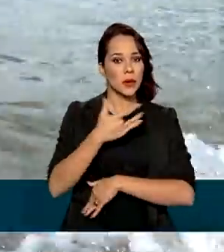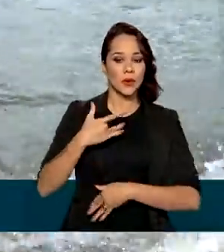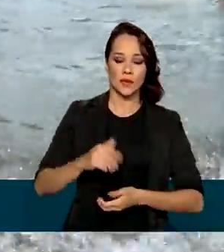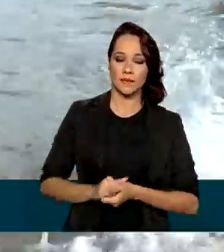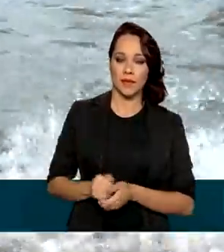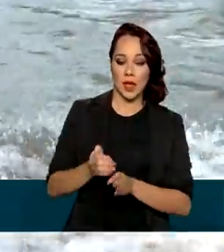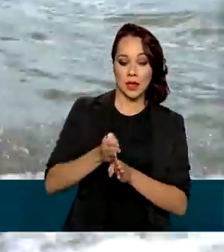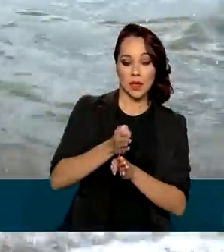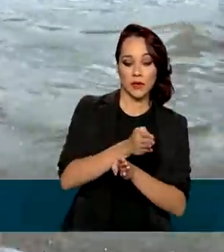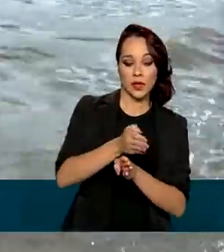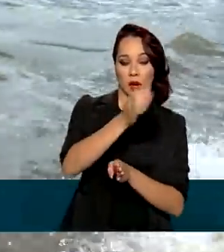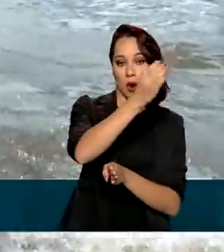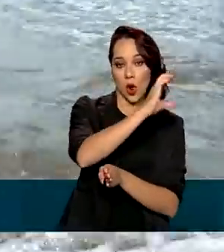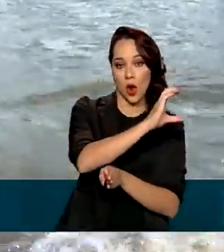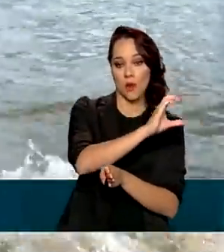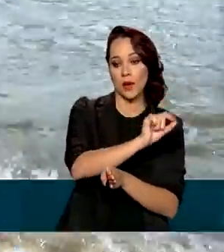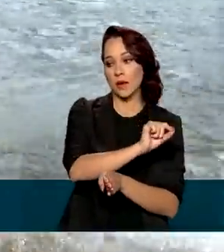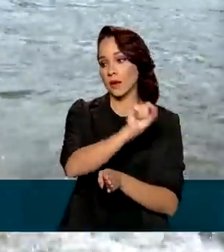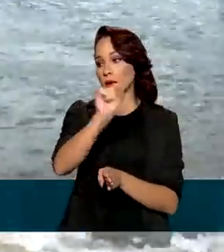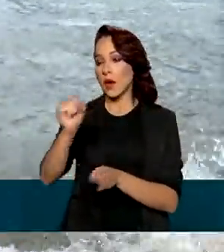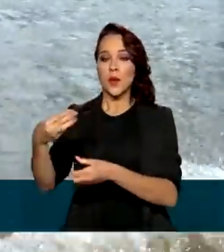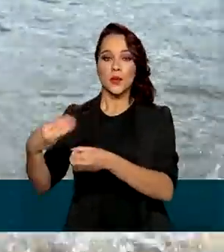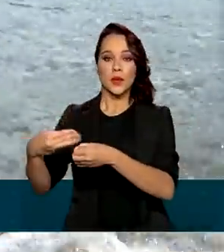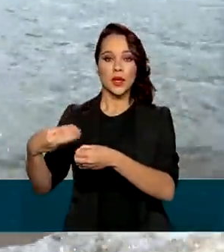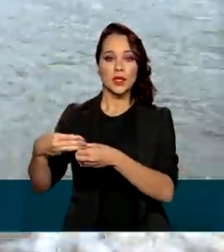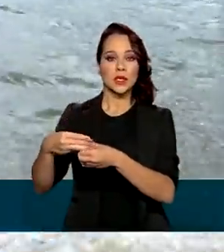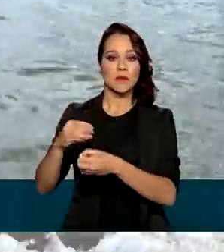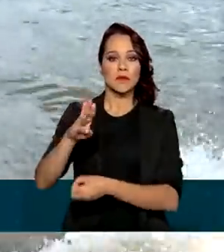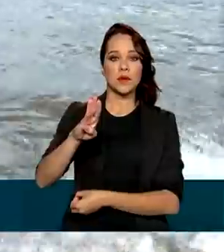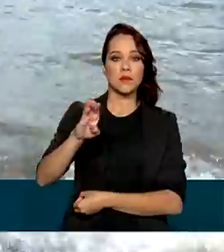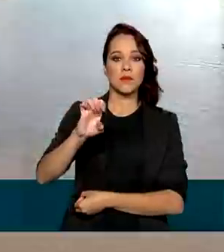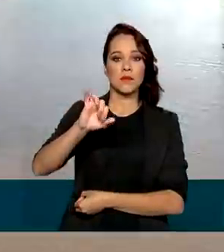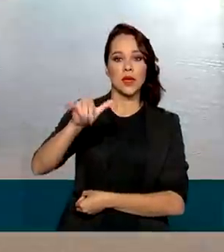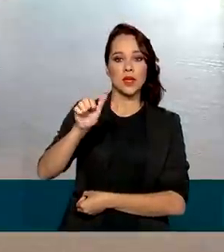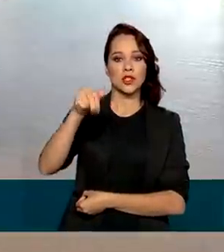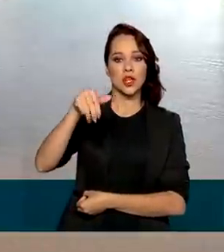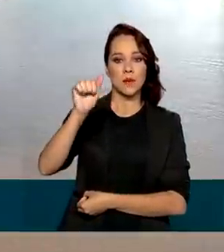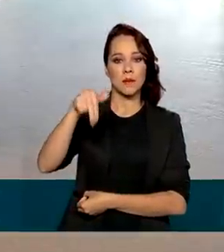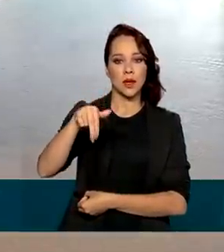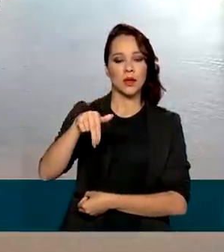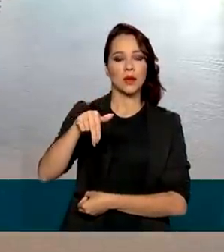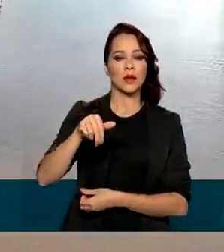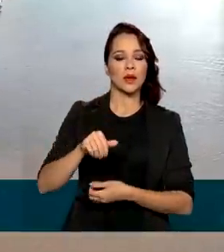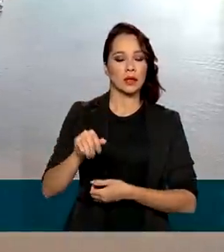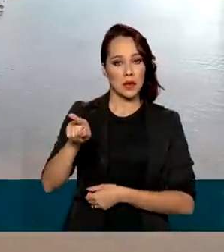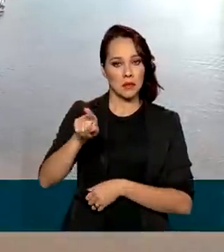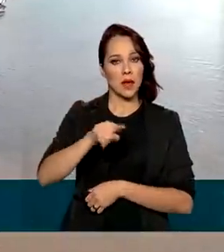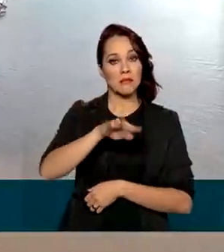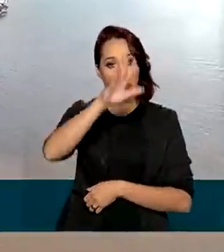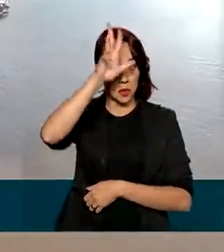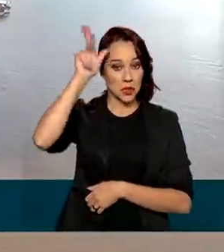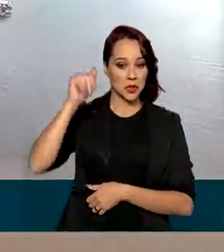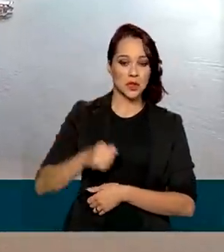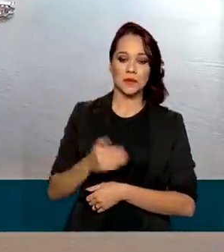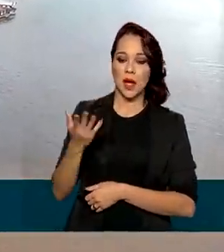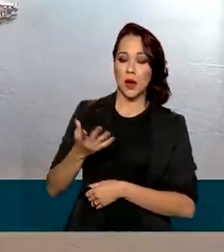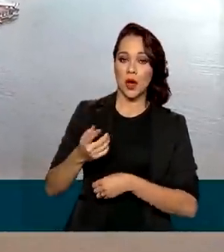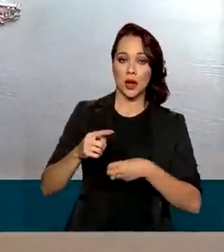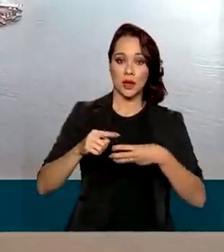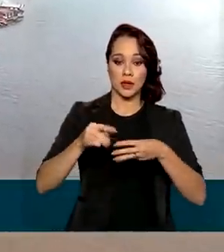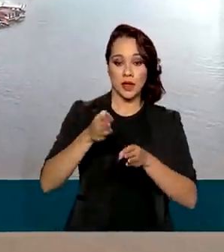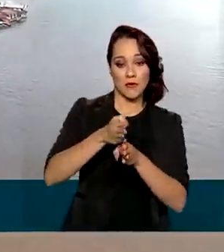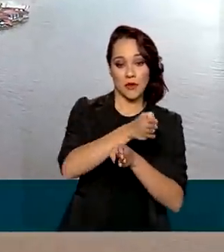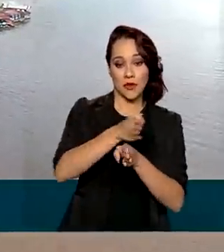Da fronteira com a Colômbia, seguimos para o município de Benjamim Constant, também no Amazonas. Agora estamos na tríplice